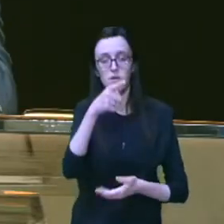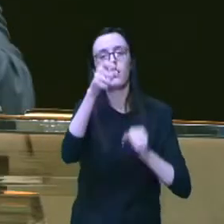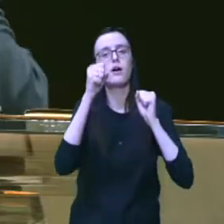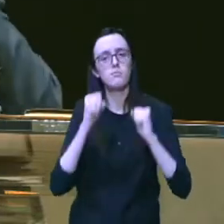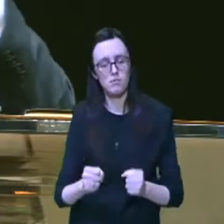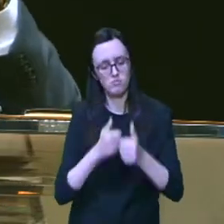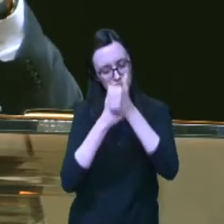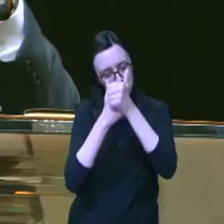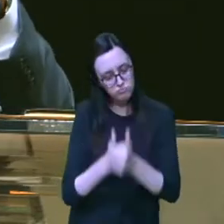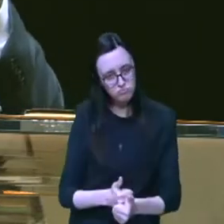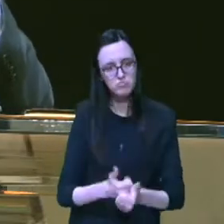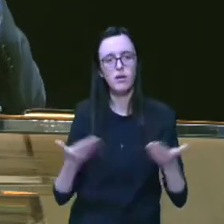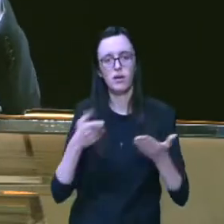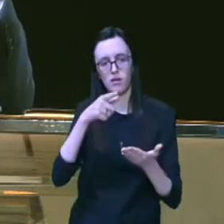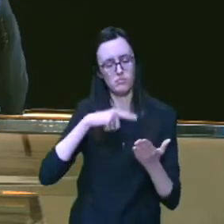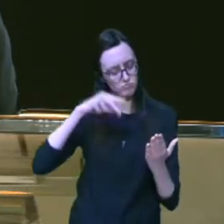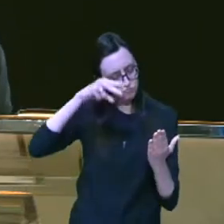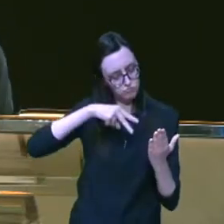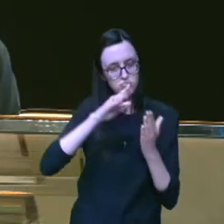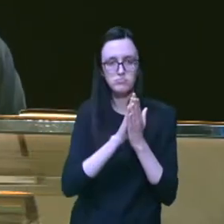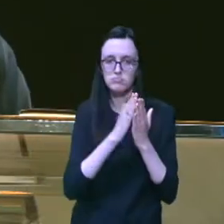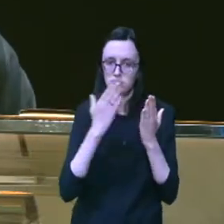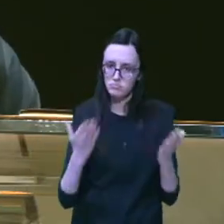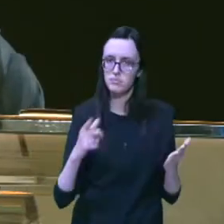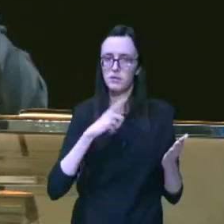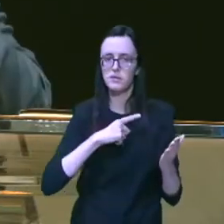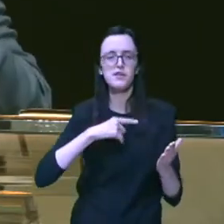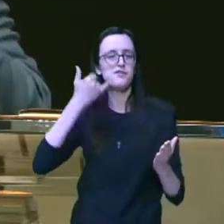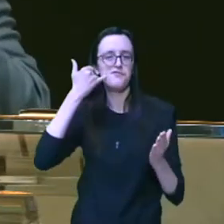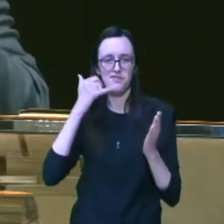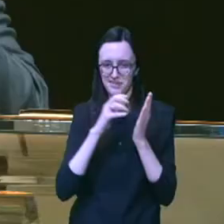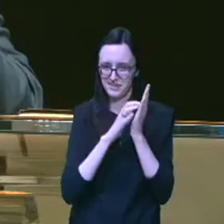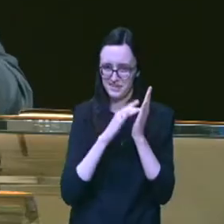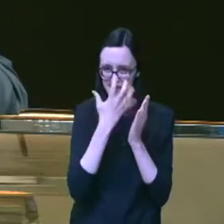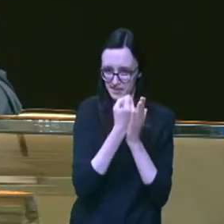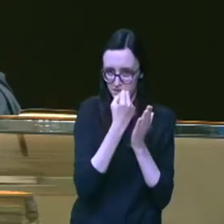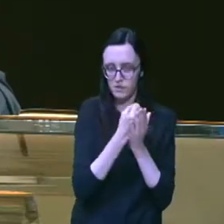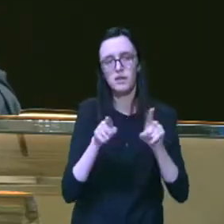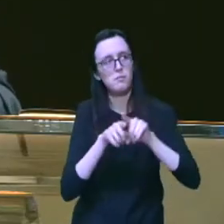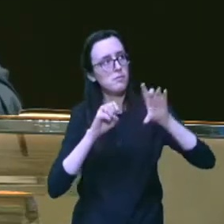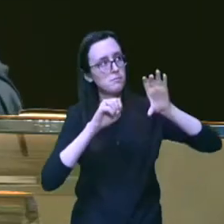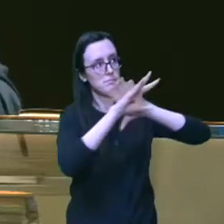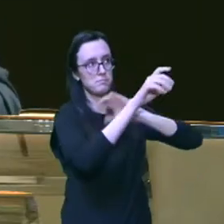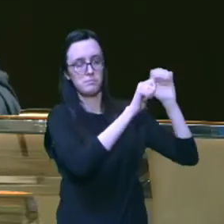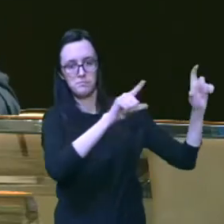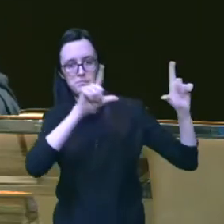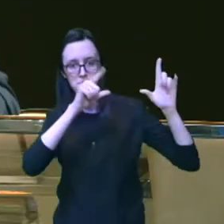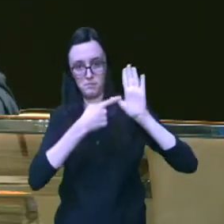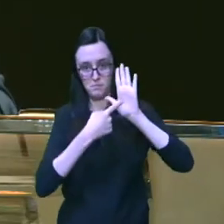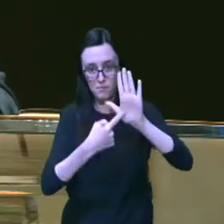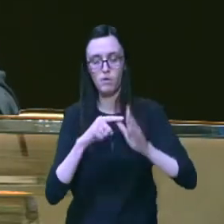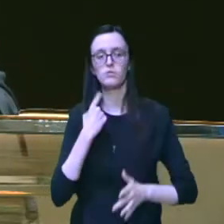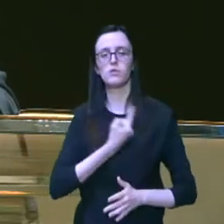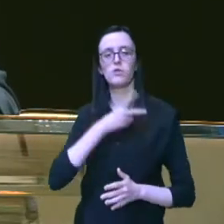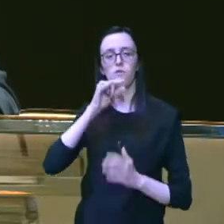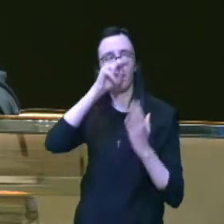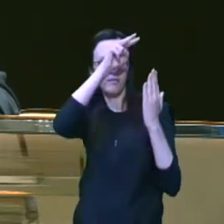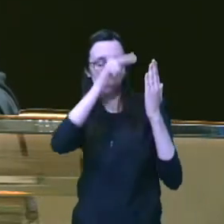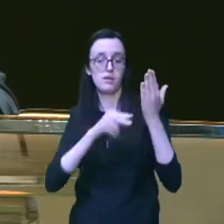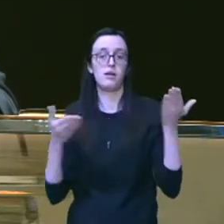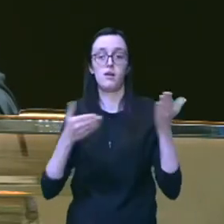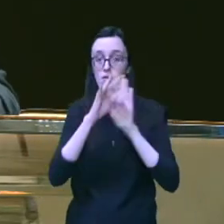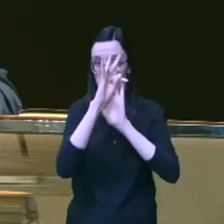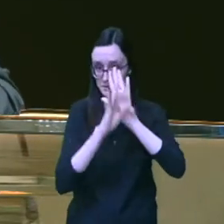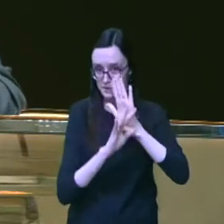pode acompanhar conosco na sua Bíblia no seu aplicativo será projetado aqui também e nós vamos fazer a leitura desse